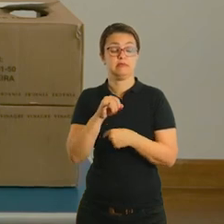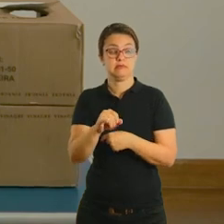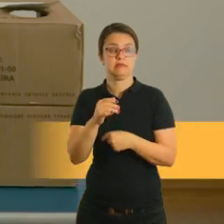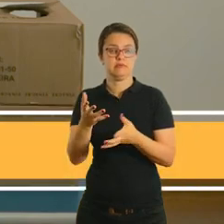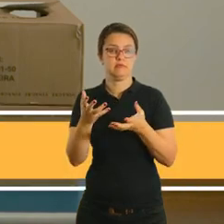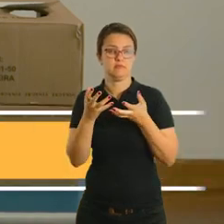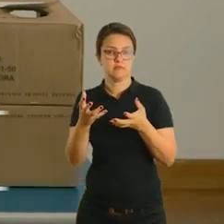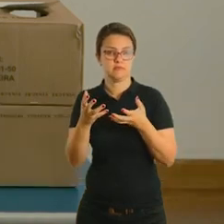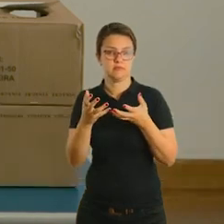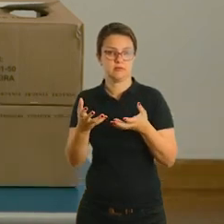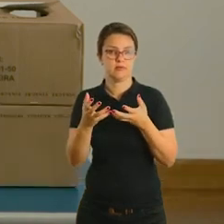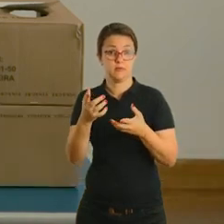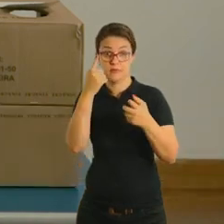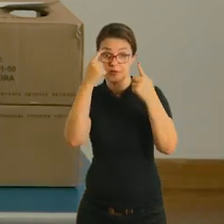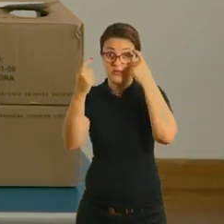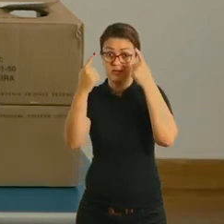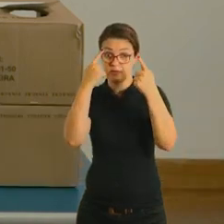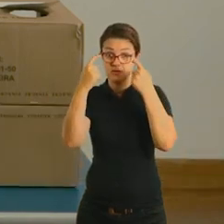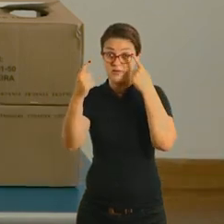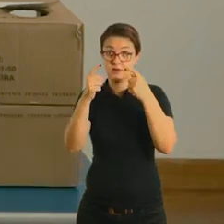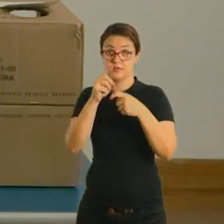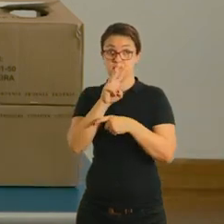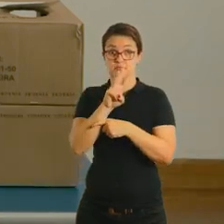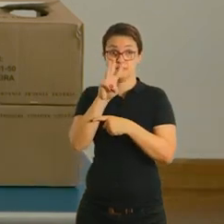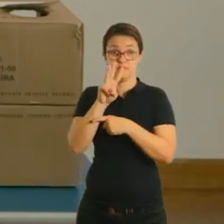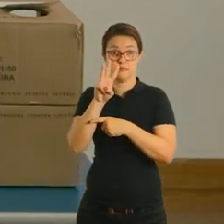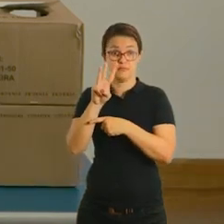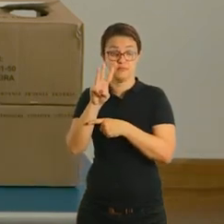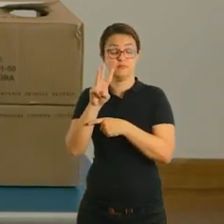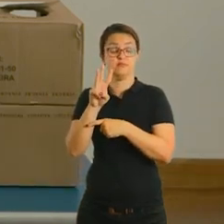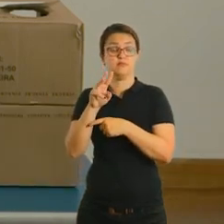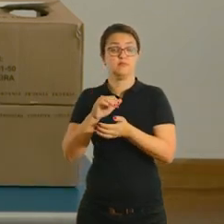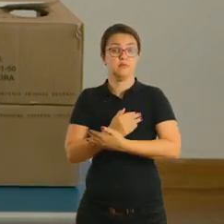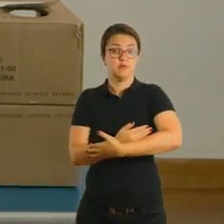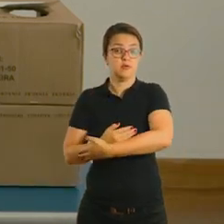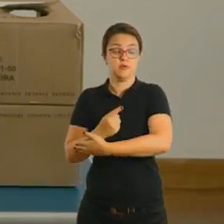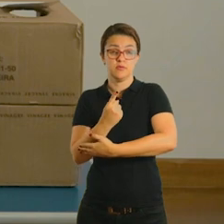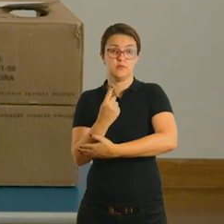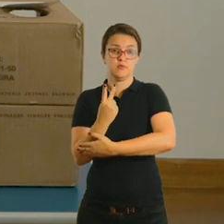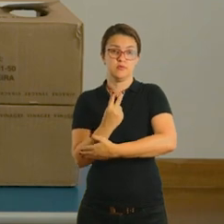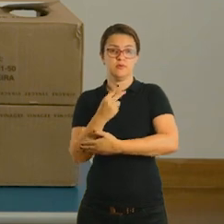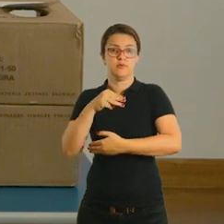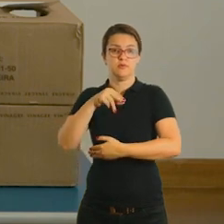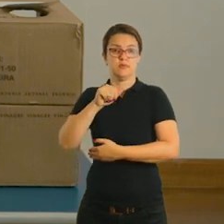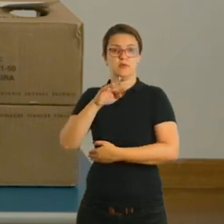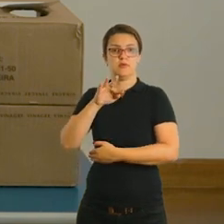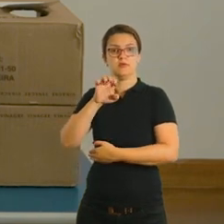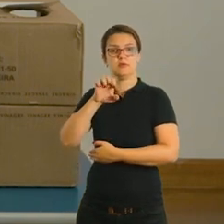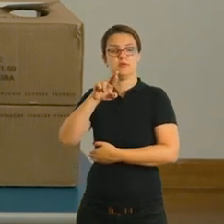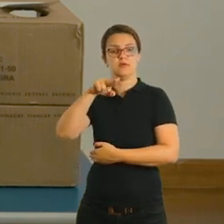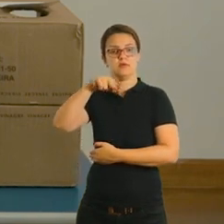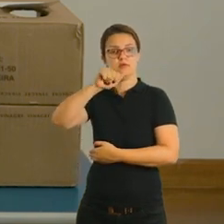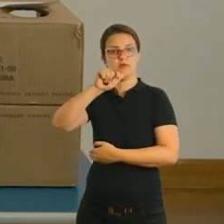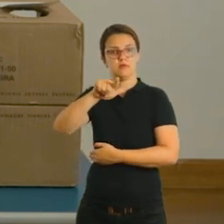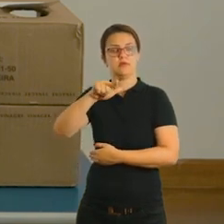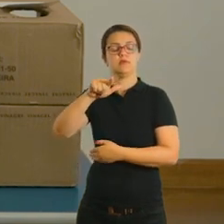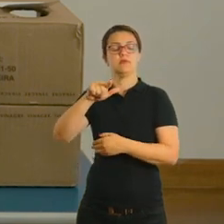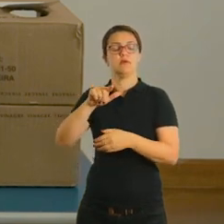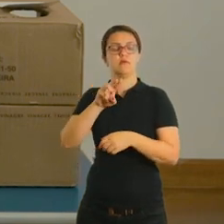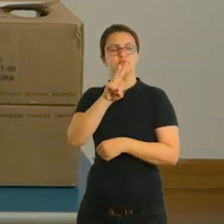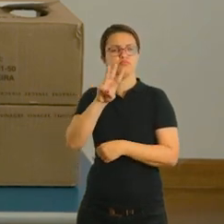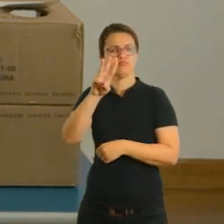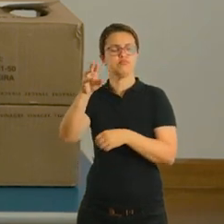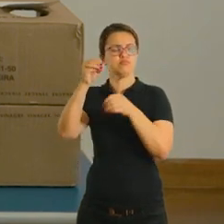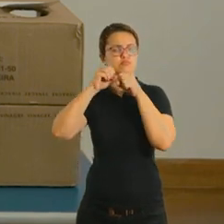quiserem ter acesso a mais ideias, clique no ícone do berçário 1, 2 e maternal. Compartilhe o link lição de casa com parentes,